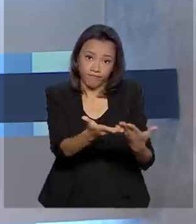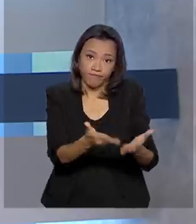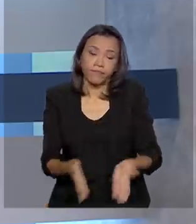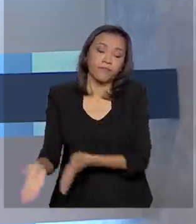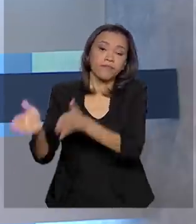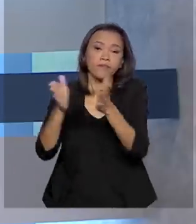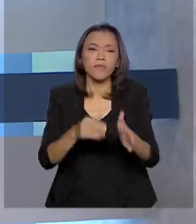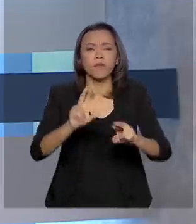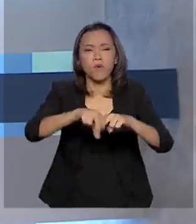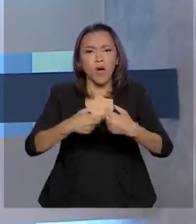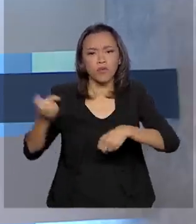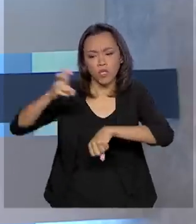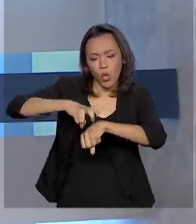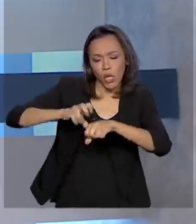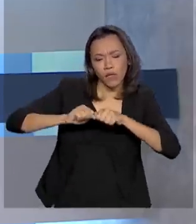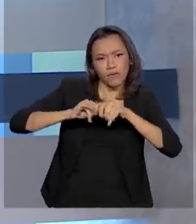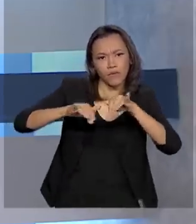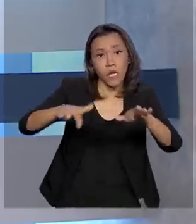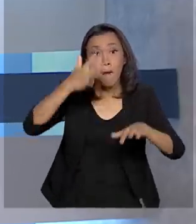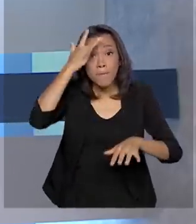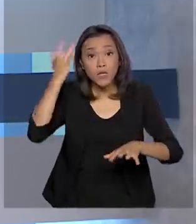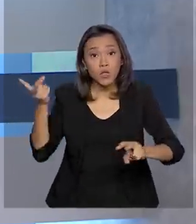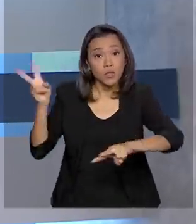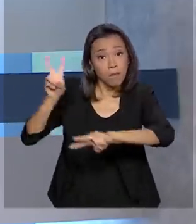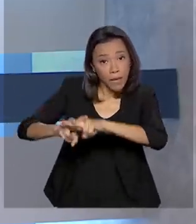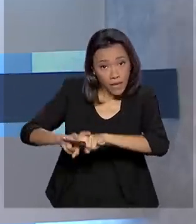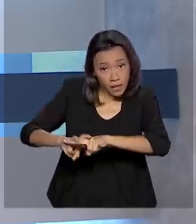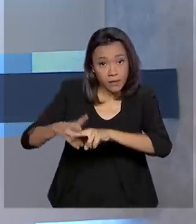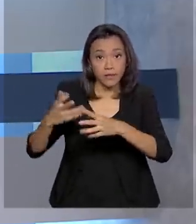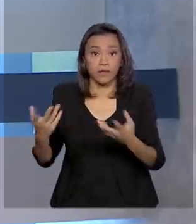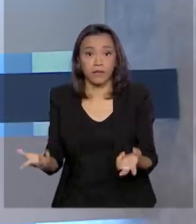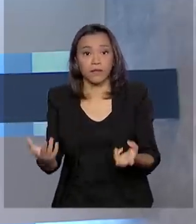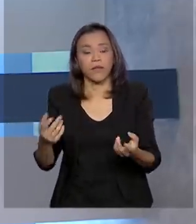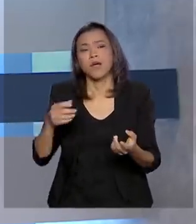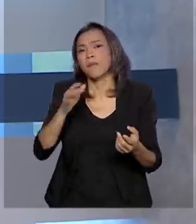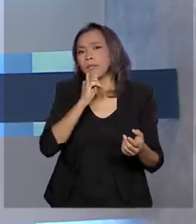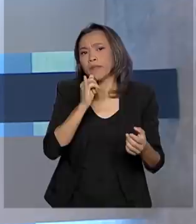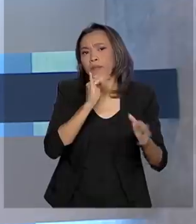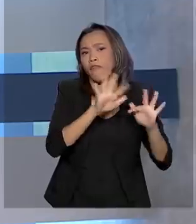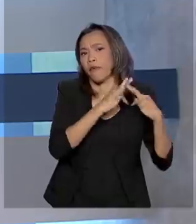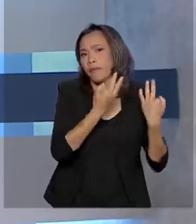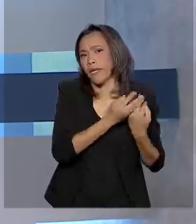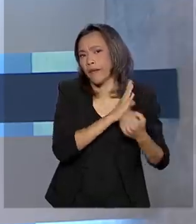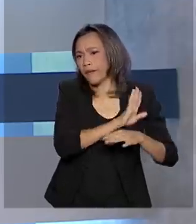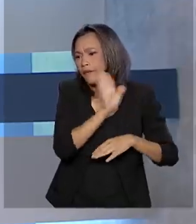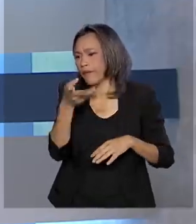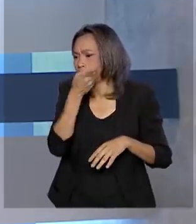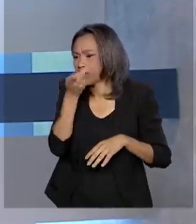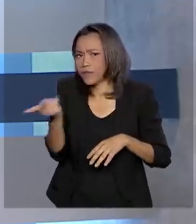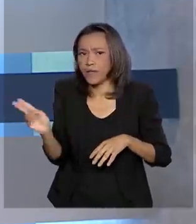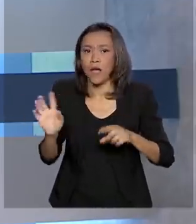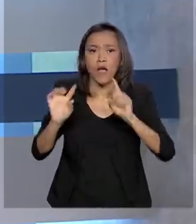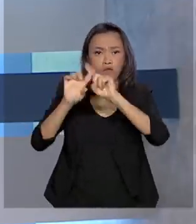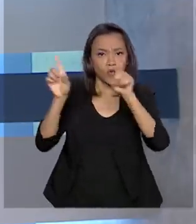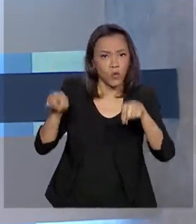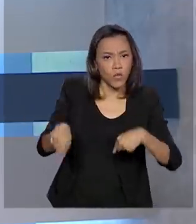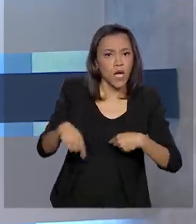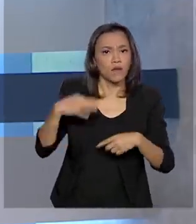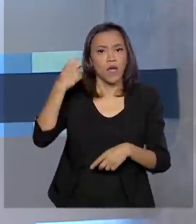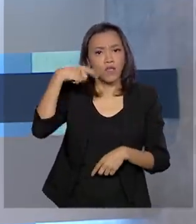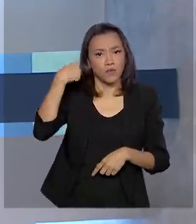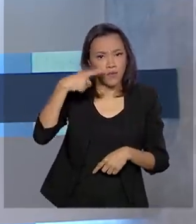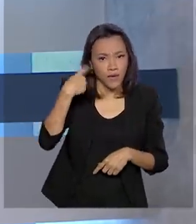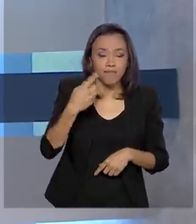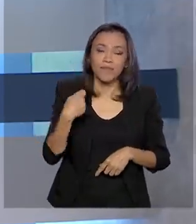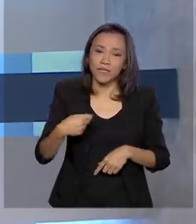coronavírus, pessoas com acesso a prisões e penitenciárias, como familiares de presos, funcionários e advogados, deverão